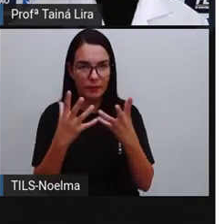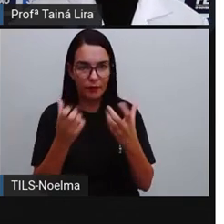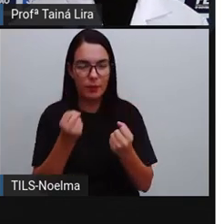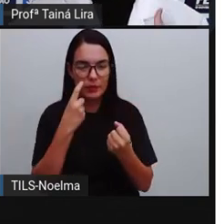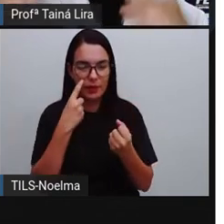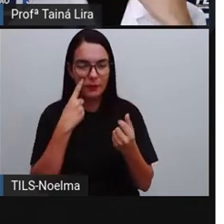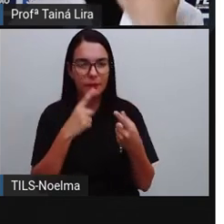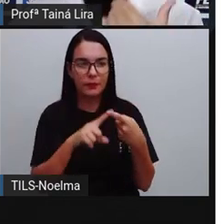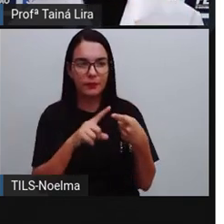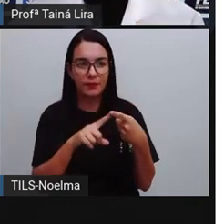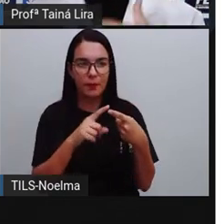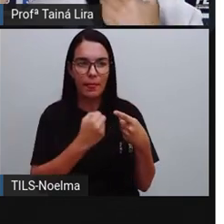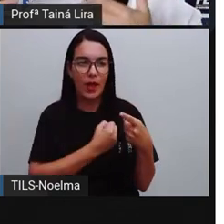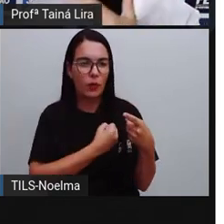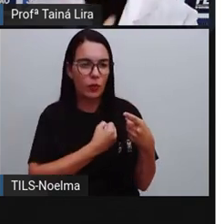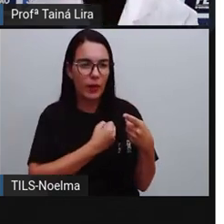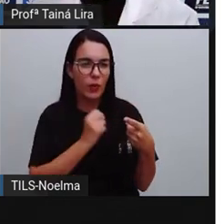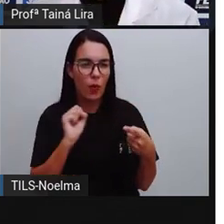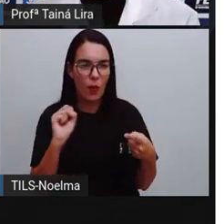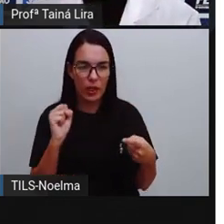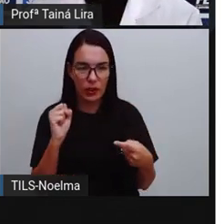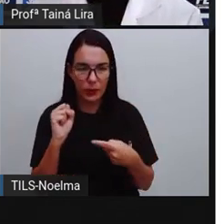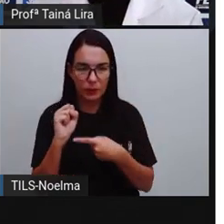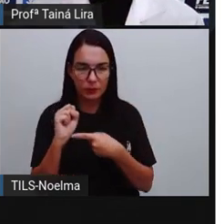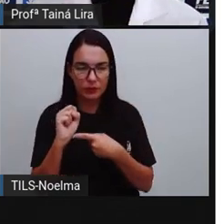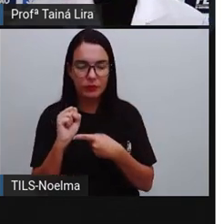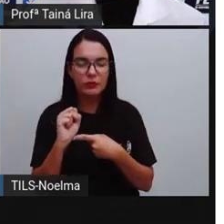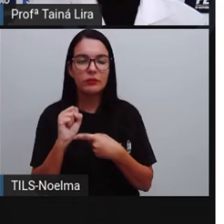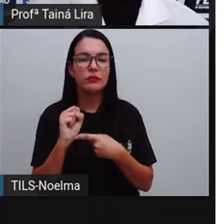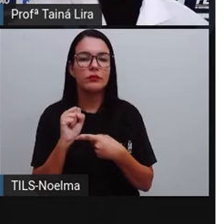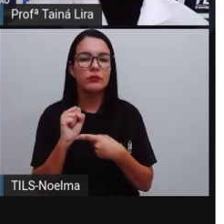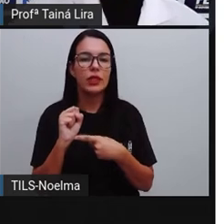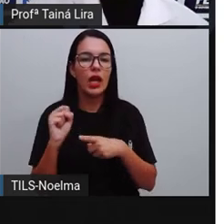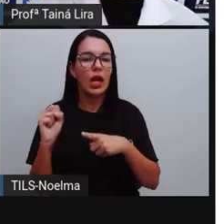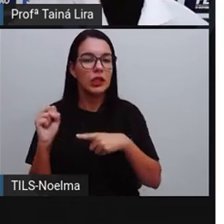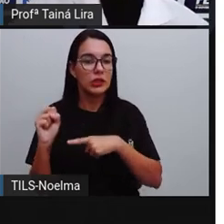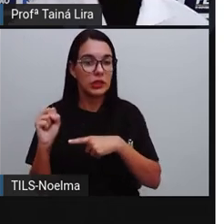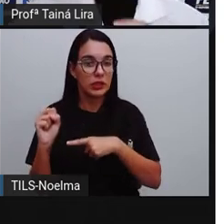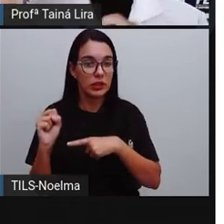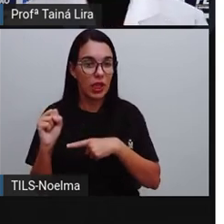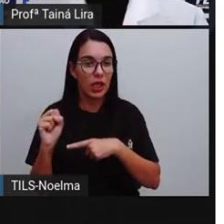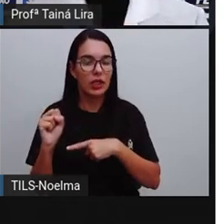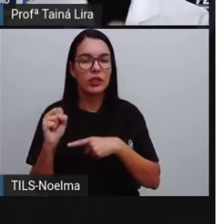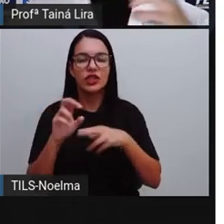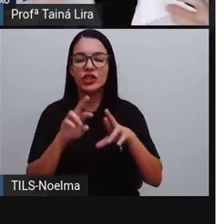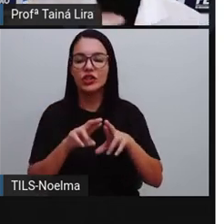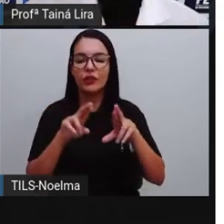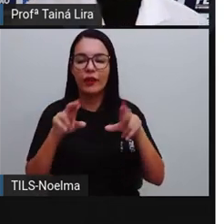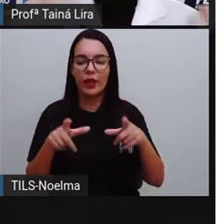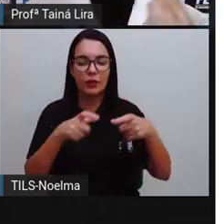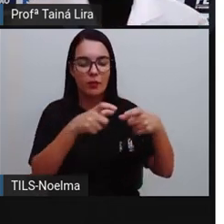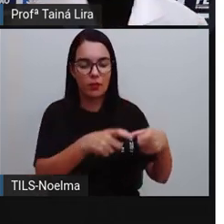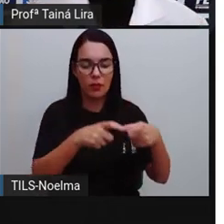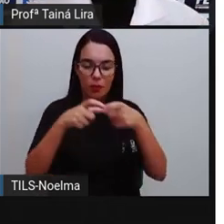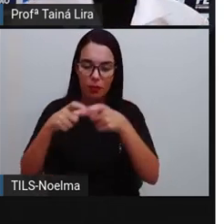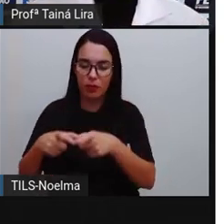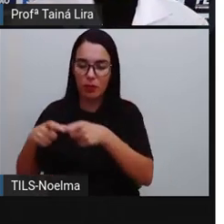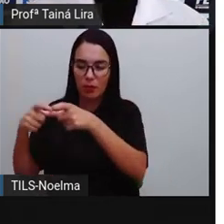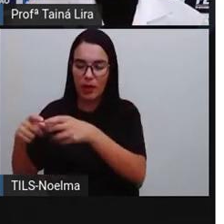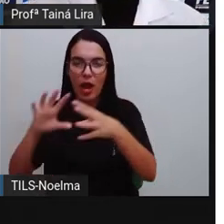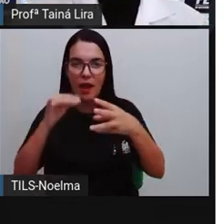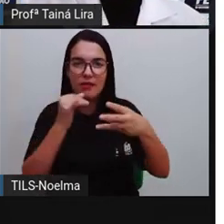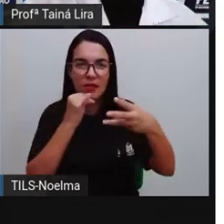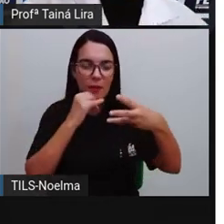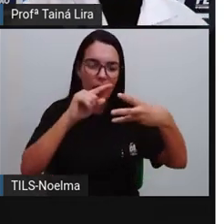esse número 8, esse algarismo 8, ele deve aparecer em diferentes posições nos números. Então,